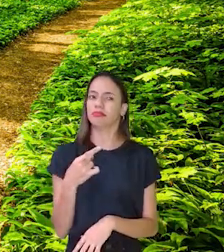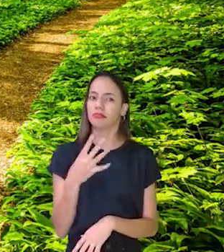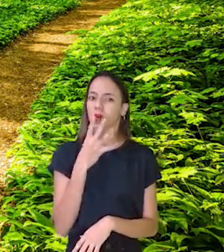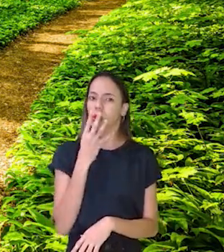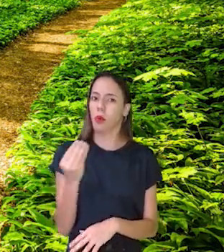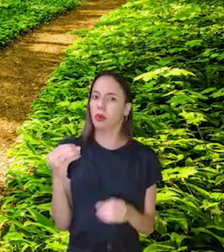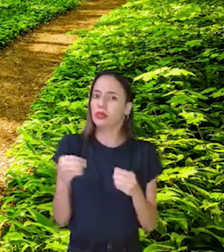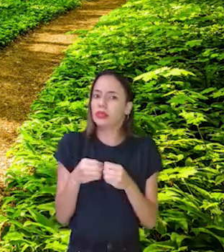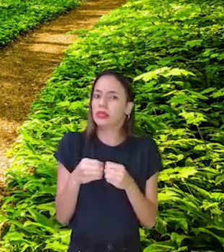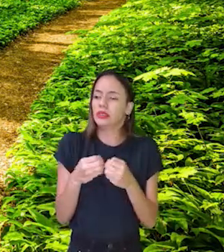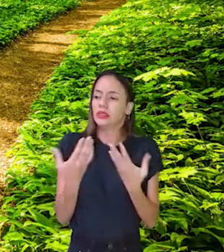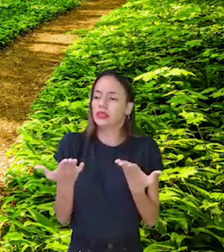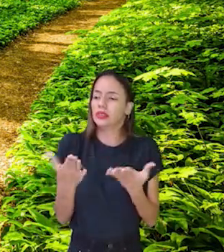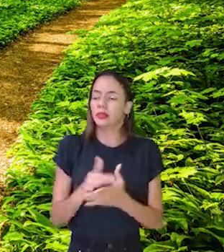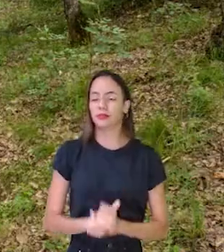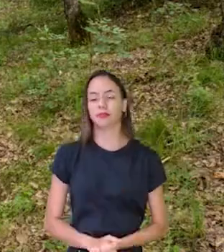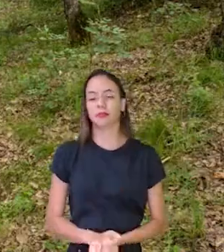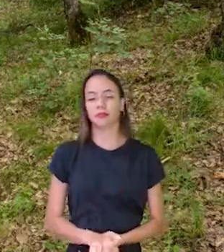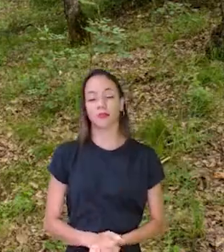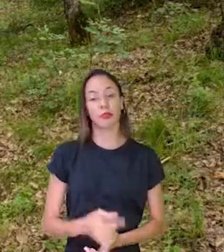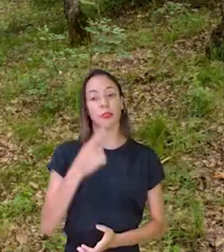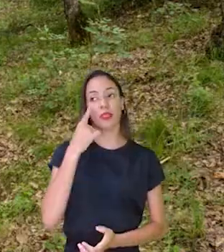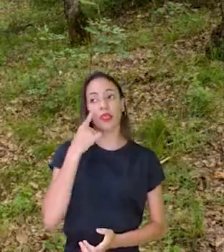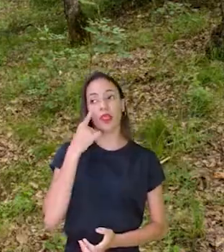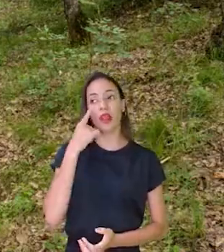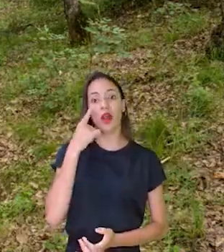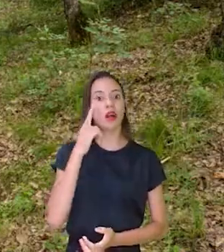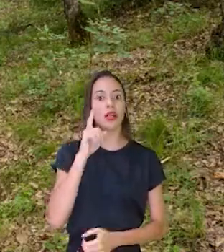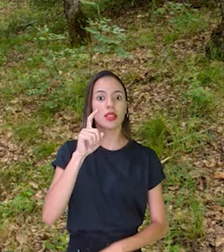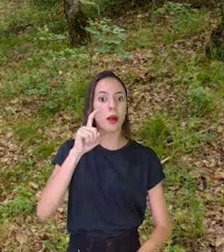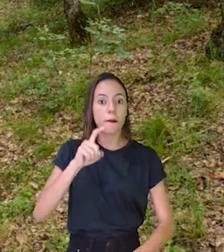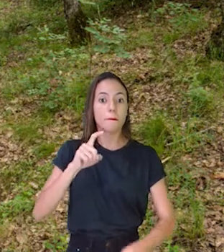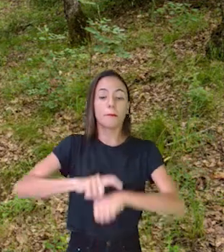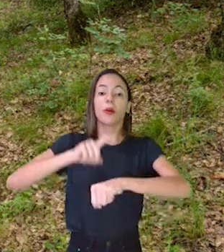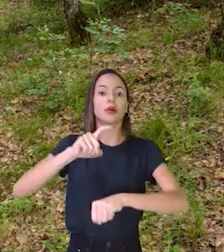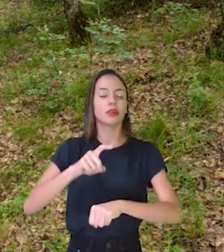Gente, olha só Bem nessa hora